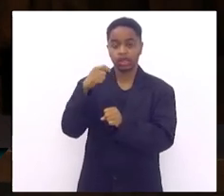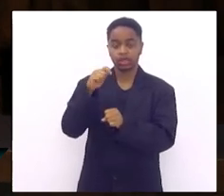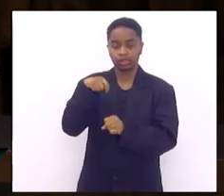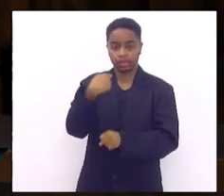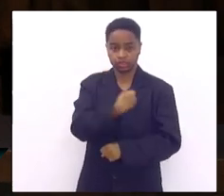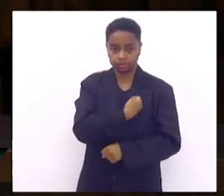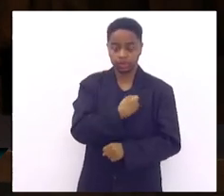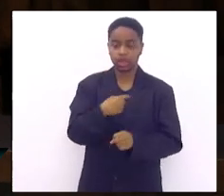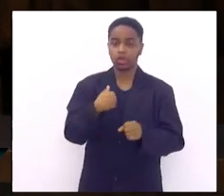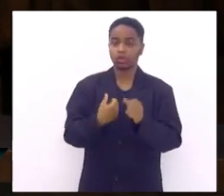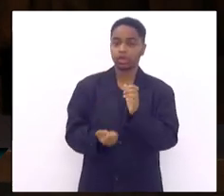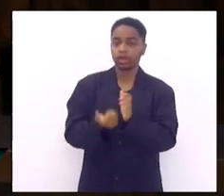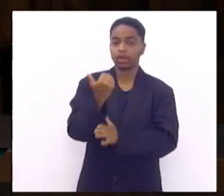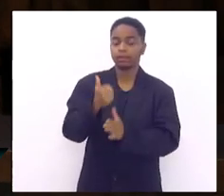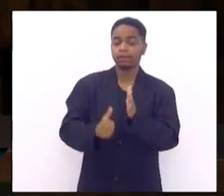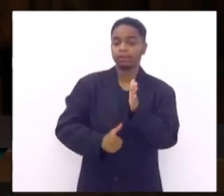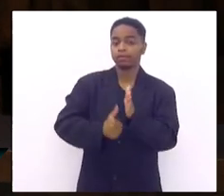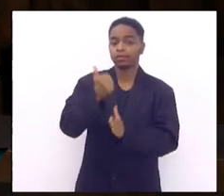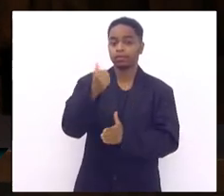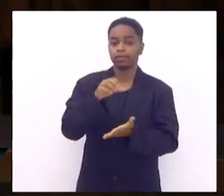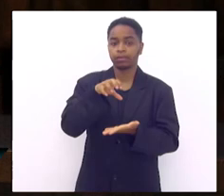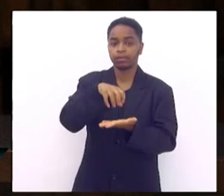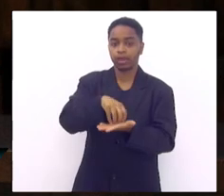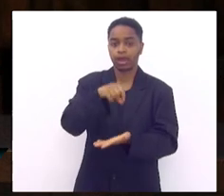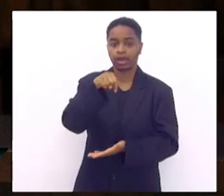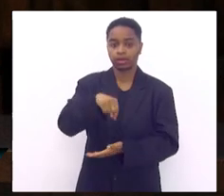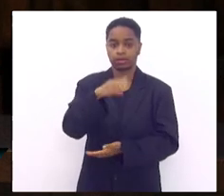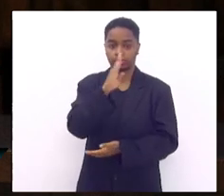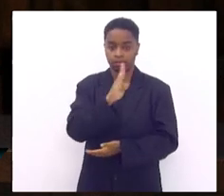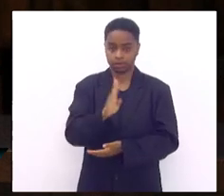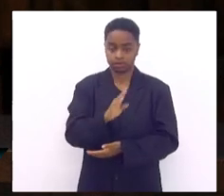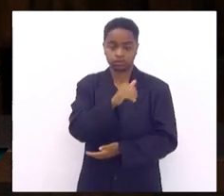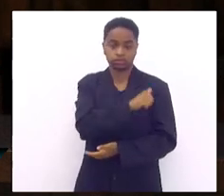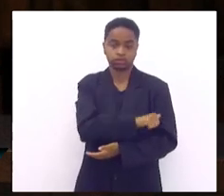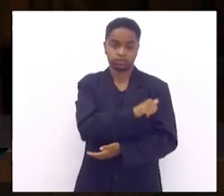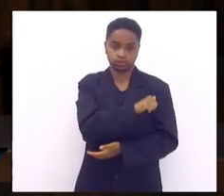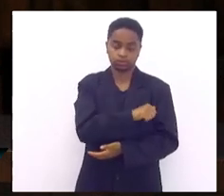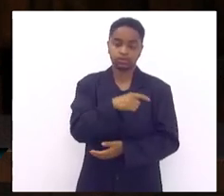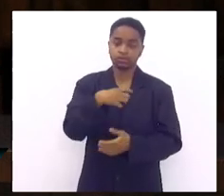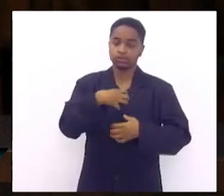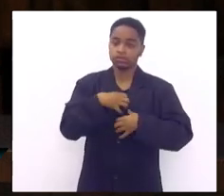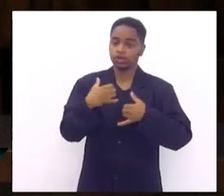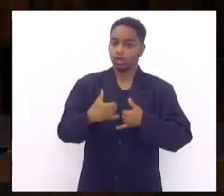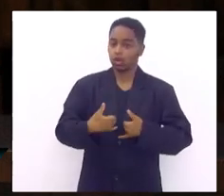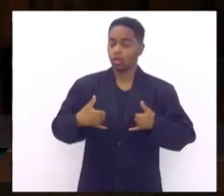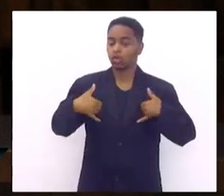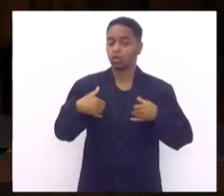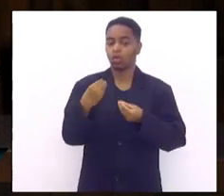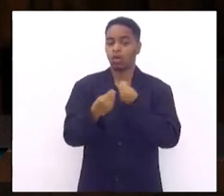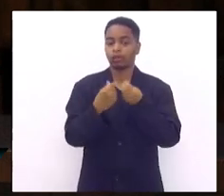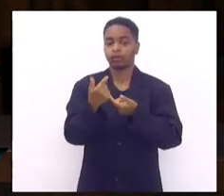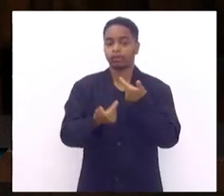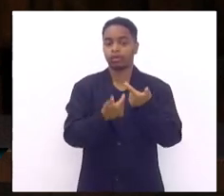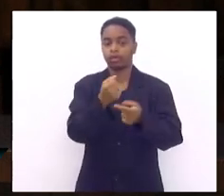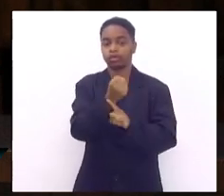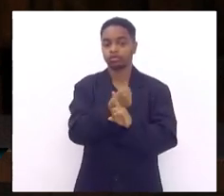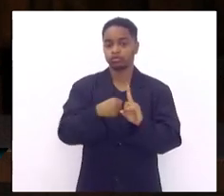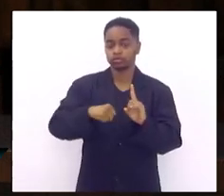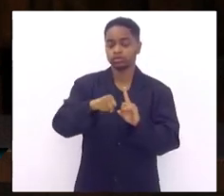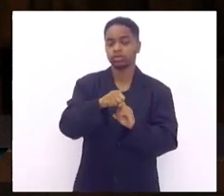primeira clínica de podologia do Brasil no Rio de Janeiro tenho o maior orgulho do trabalho social que fazemos